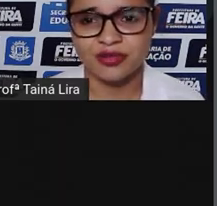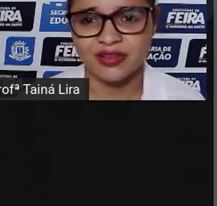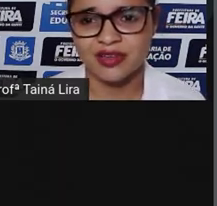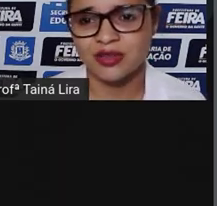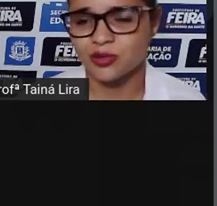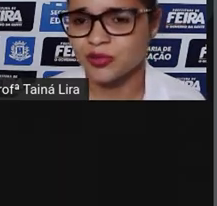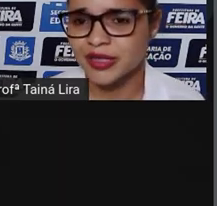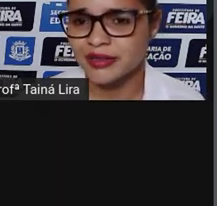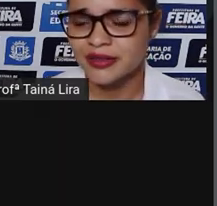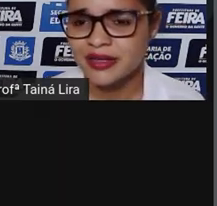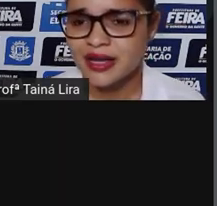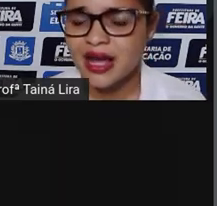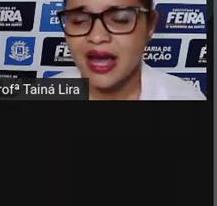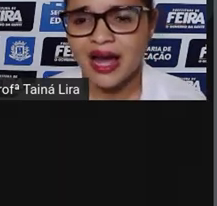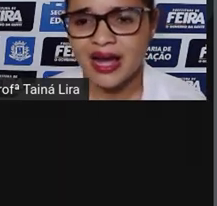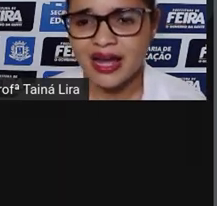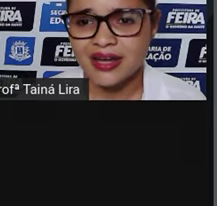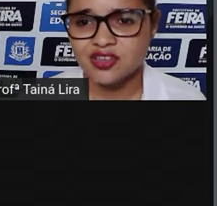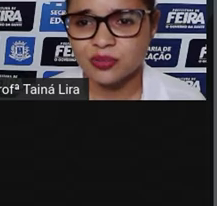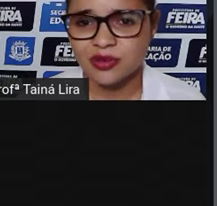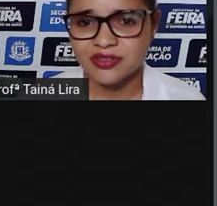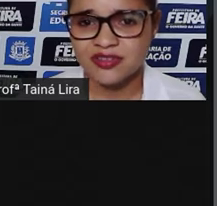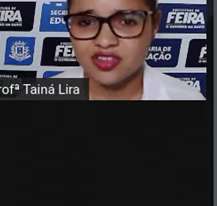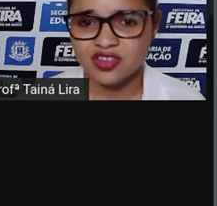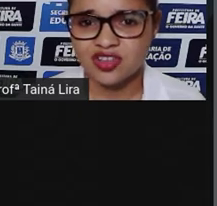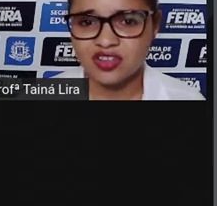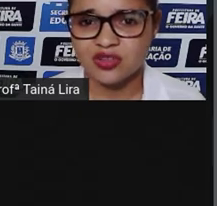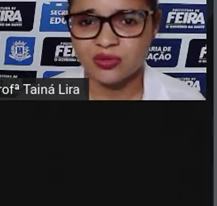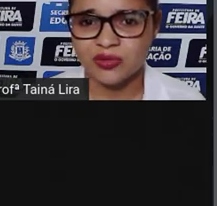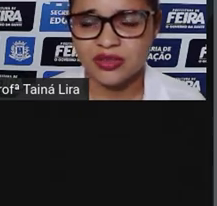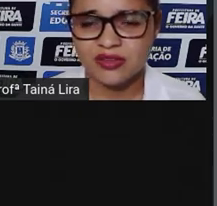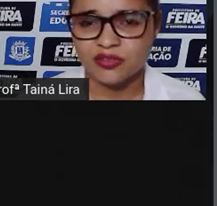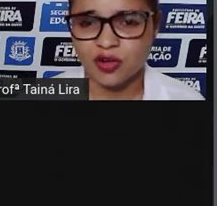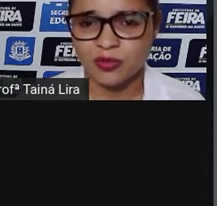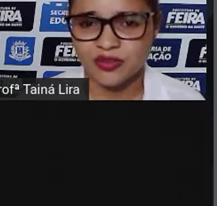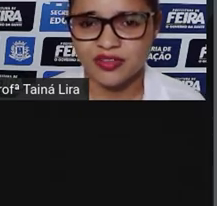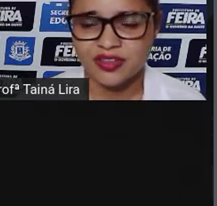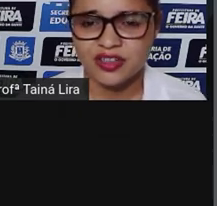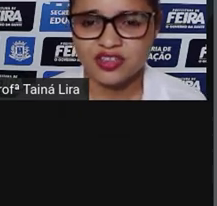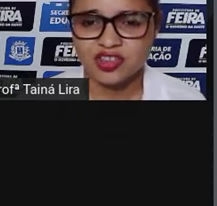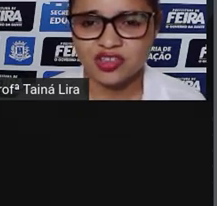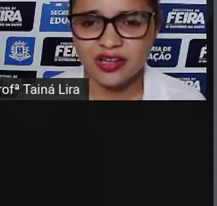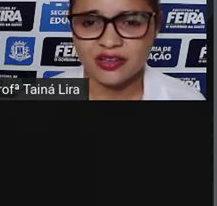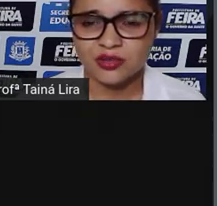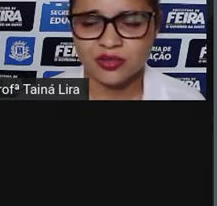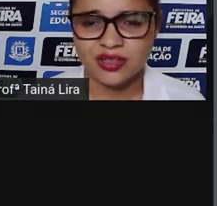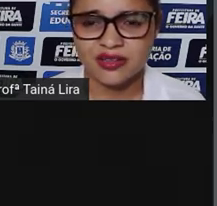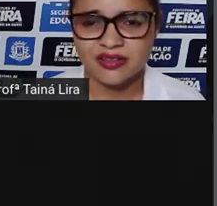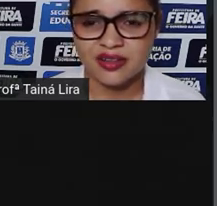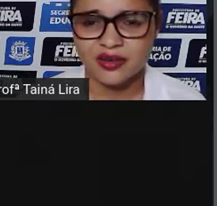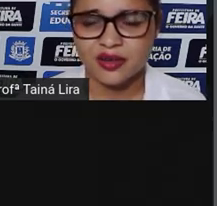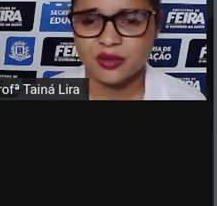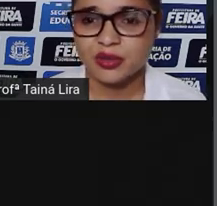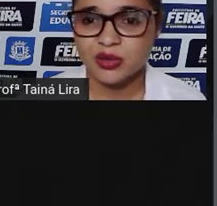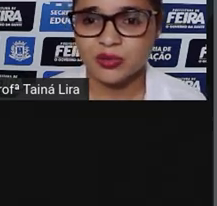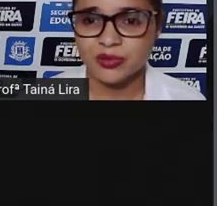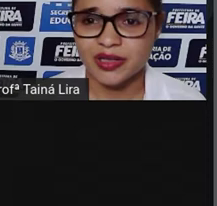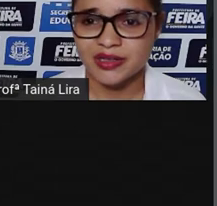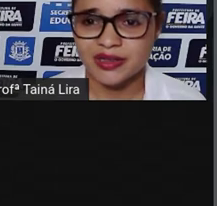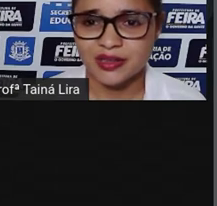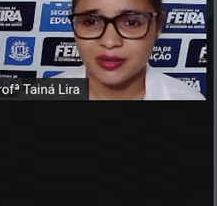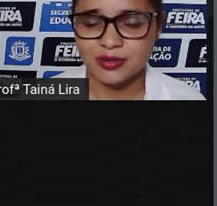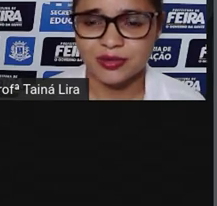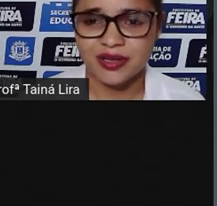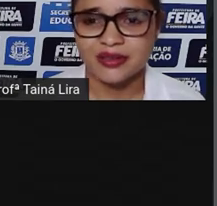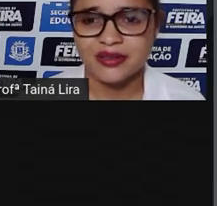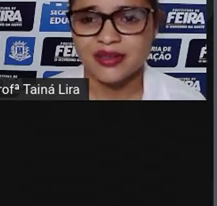revolta, ternura. A arte pode existir de muitas formas. Teatro, dança, pintura,